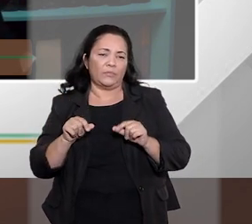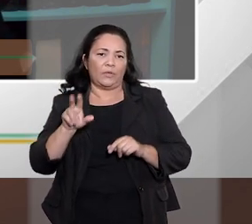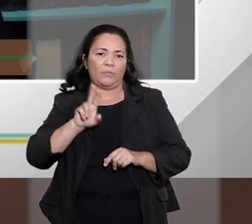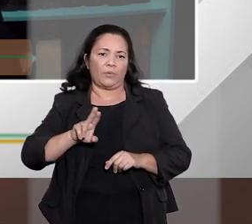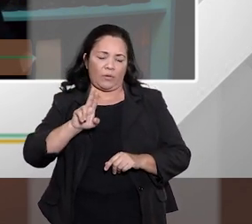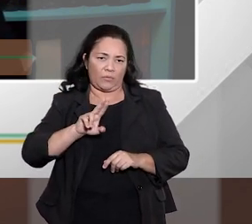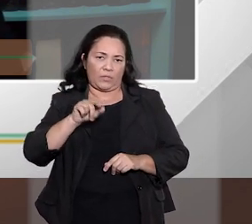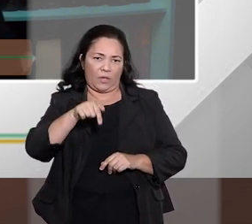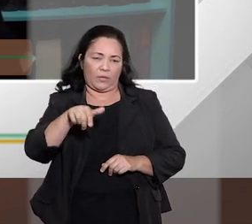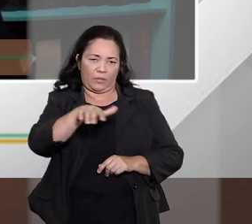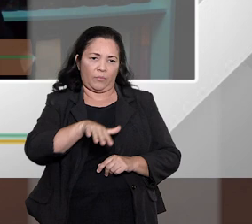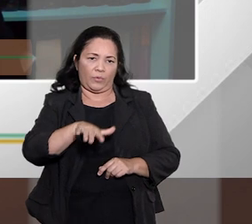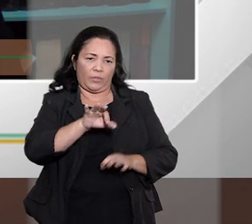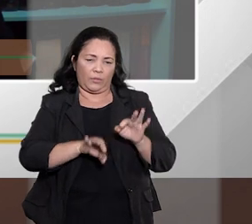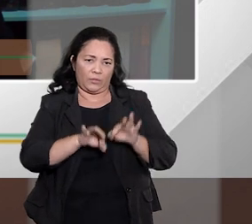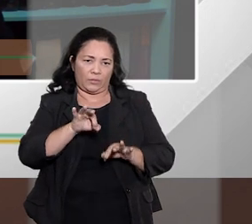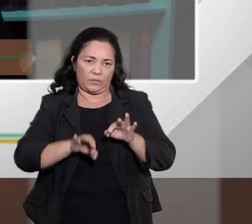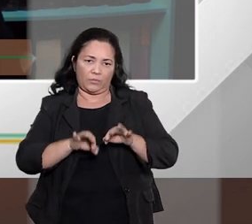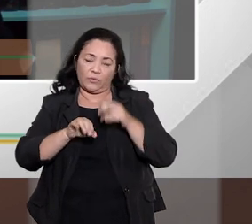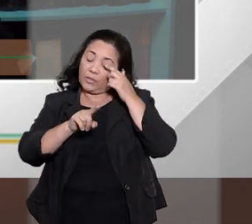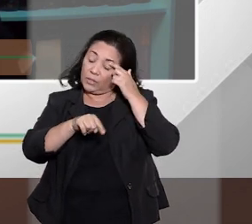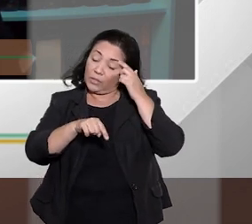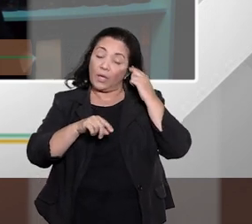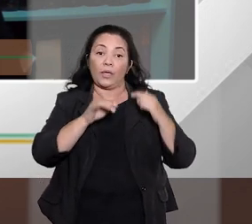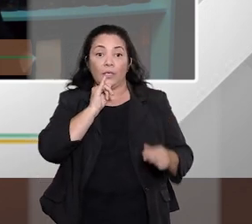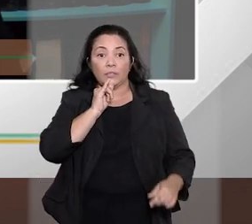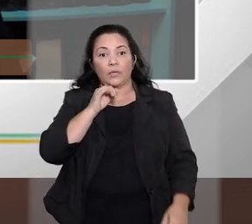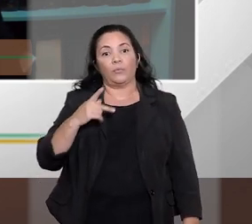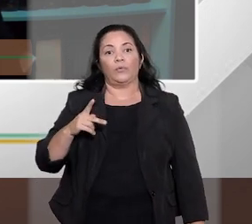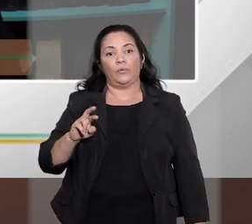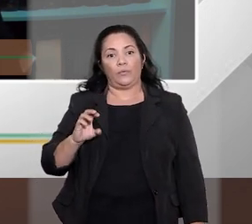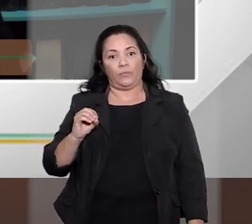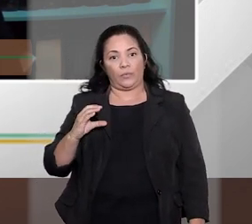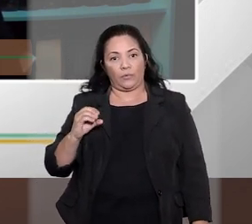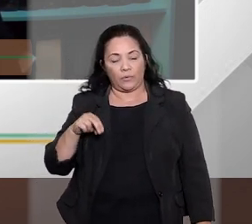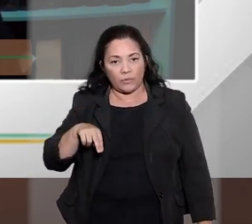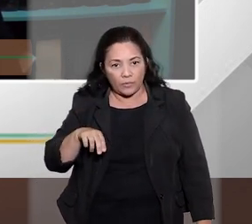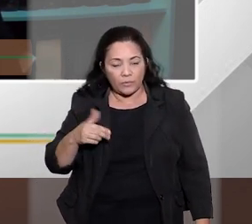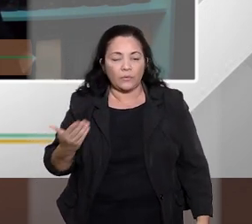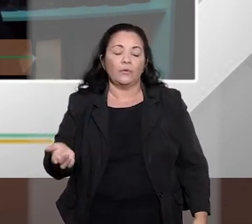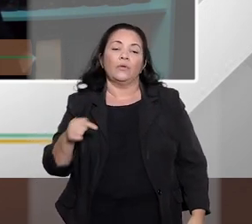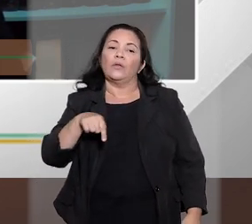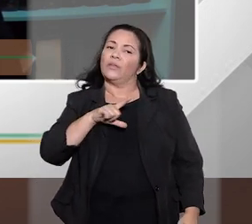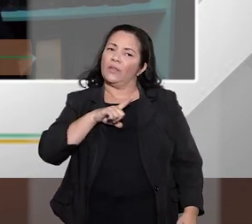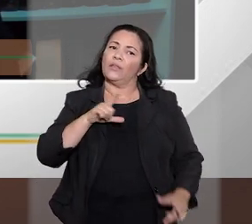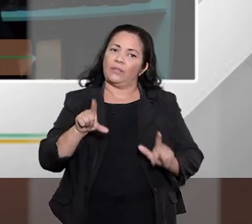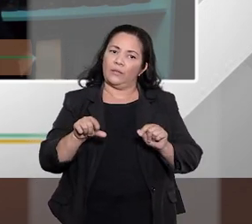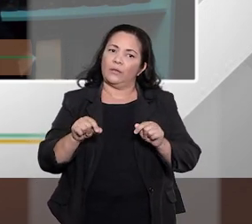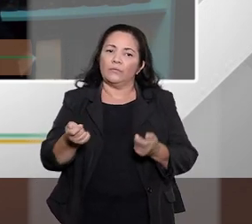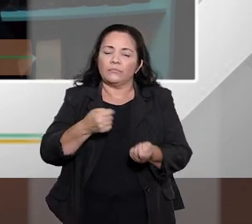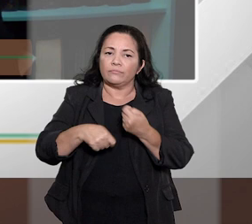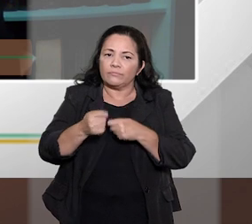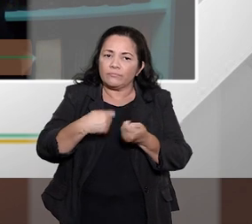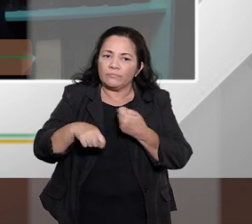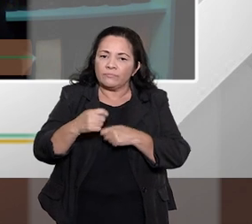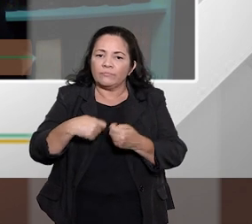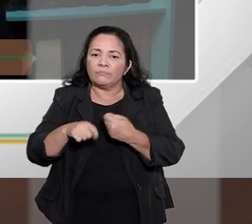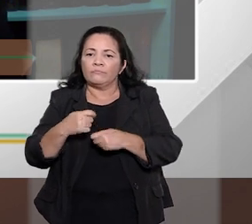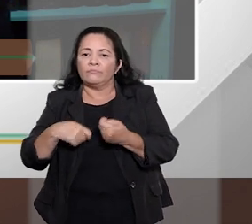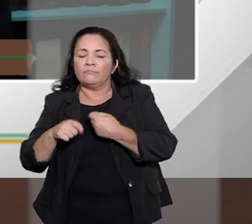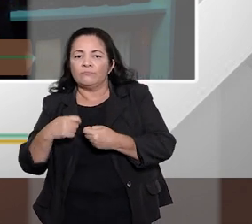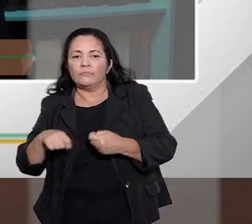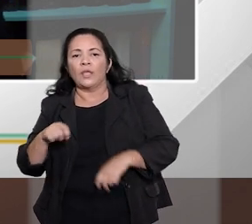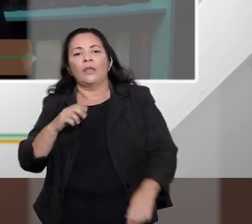poder legislativo que seria bastante importante pela capilaridade pelo fato dos